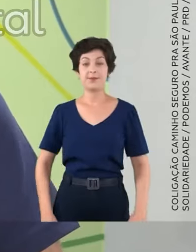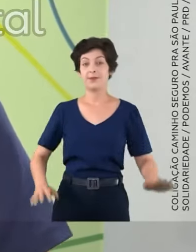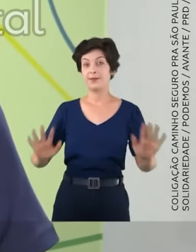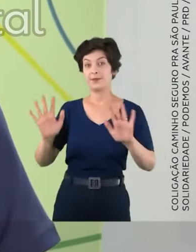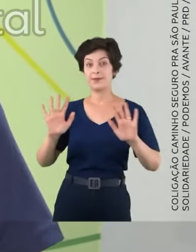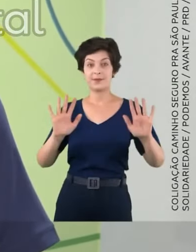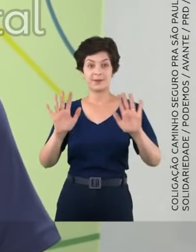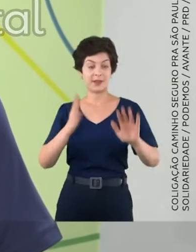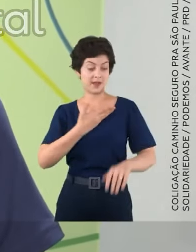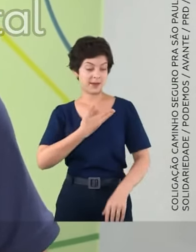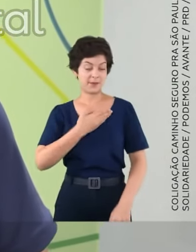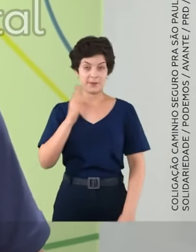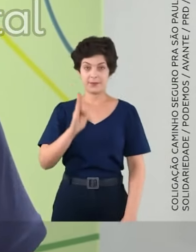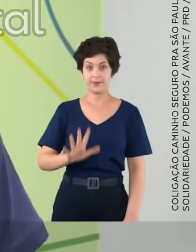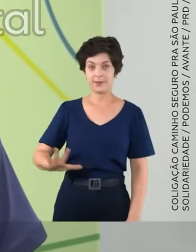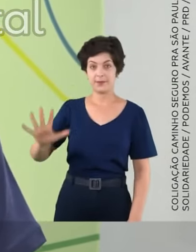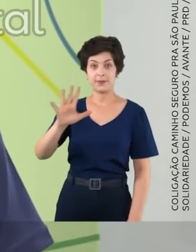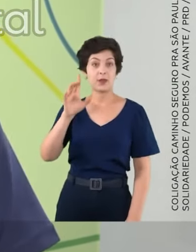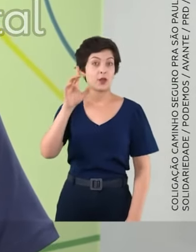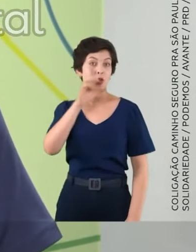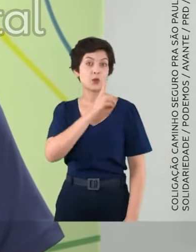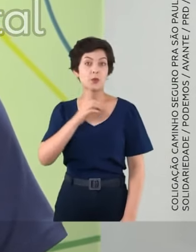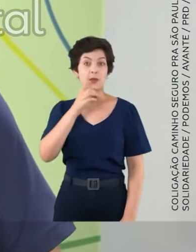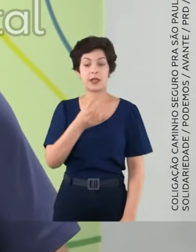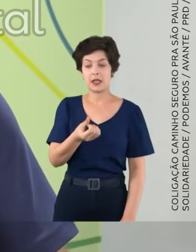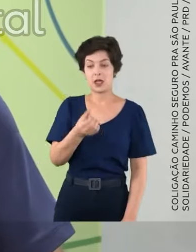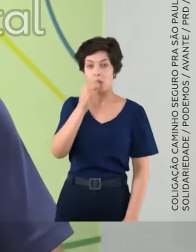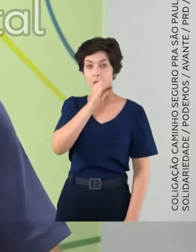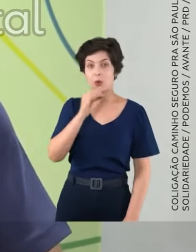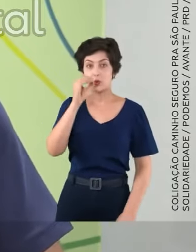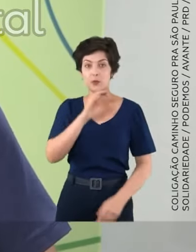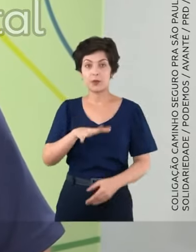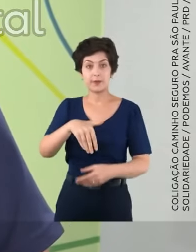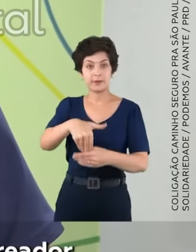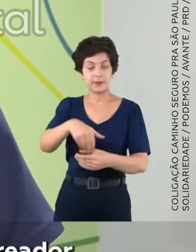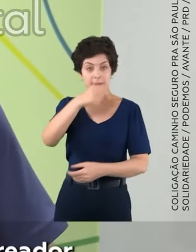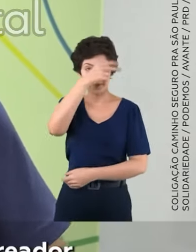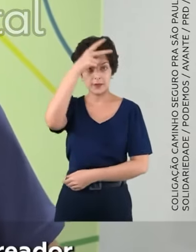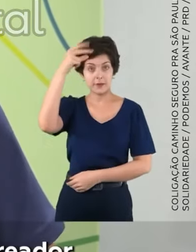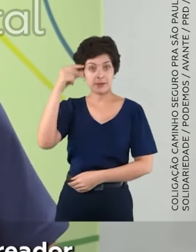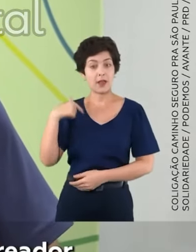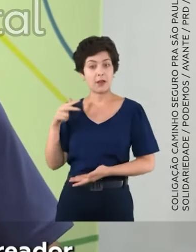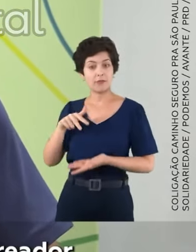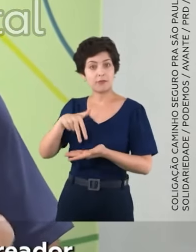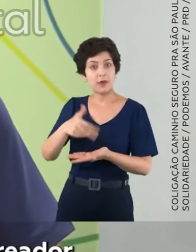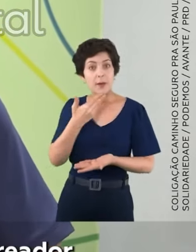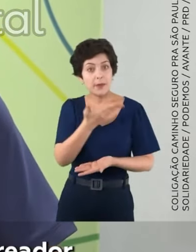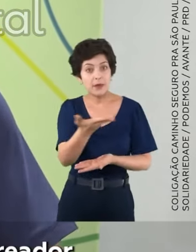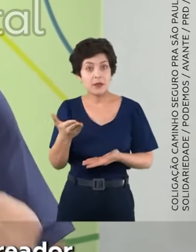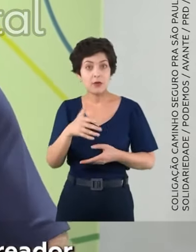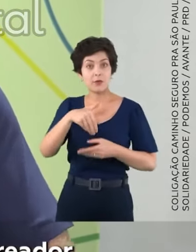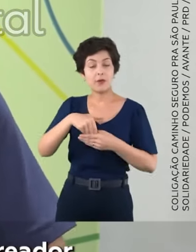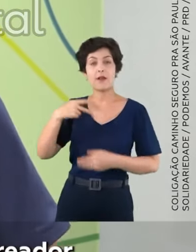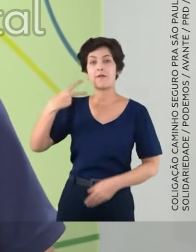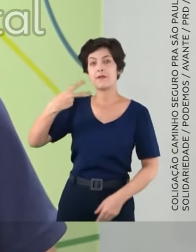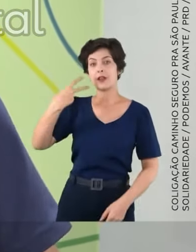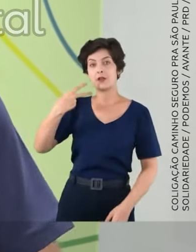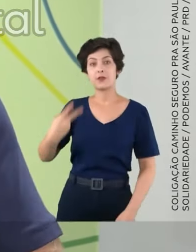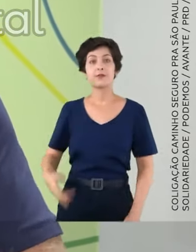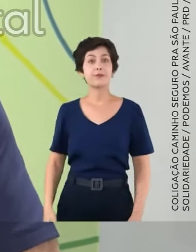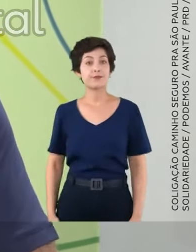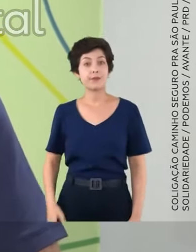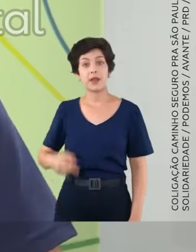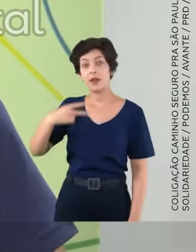Olá, amigos de todo o Brasil. Domingo, dia 6 de outubro, eleições municipais. Eu vim aqui para pedir o seu voto para a vereadora.